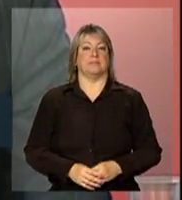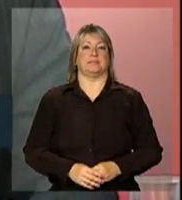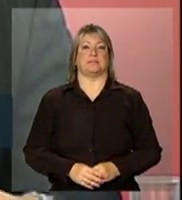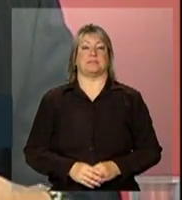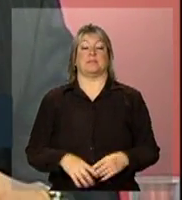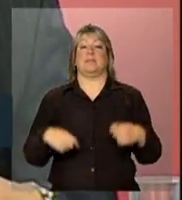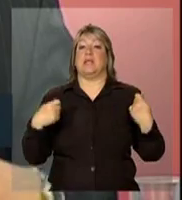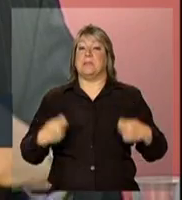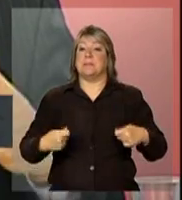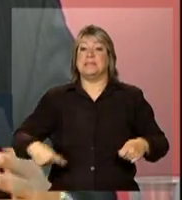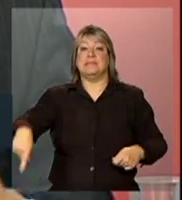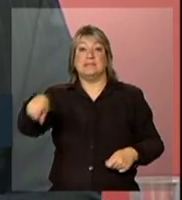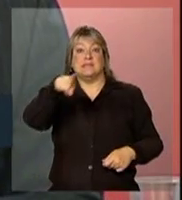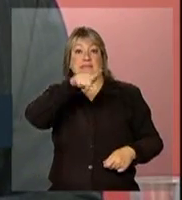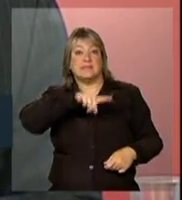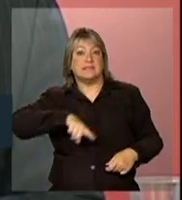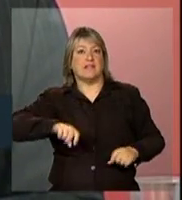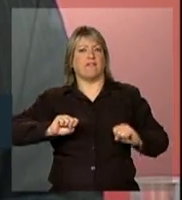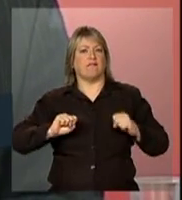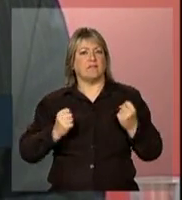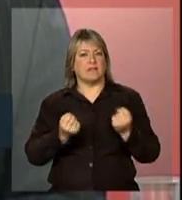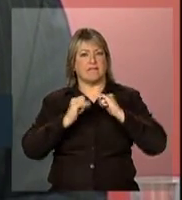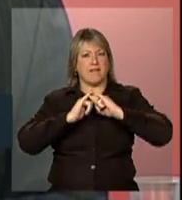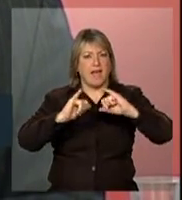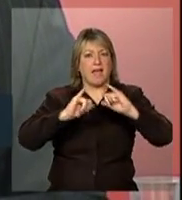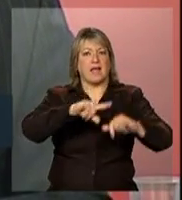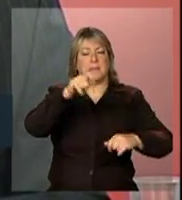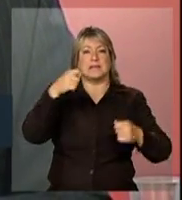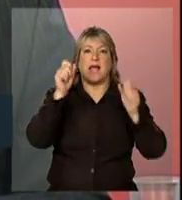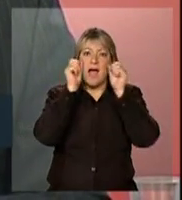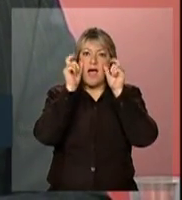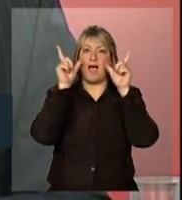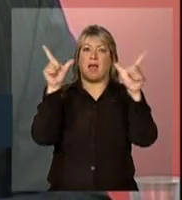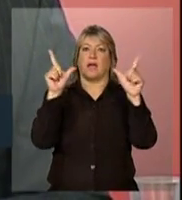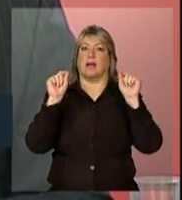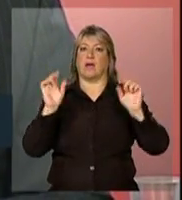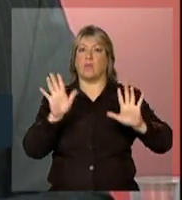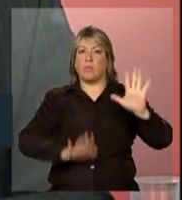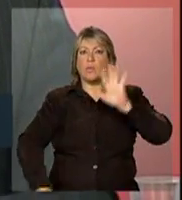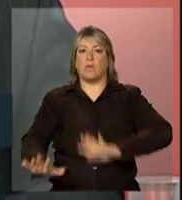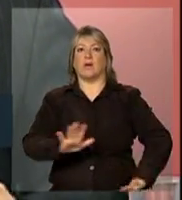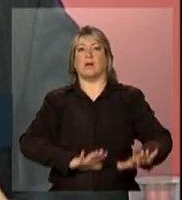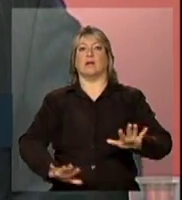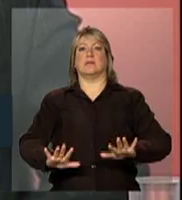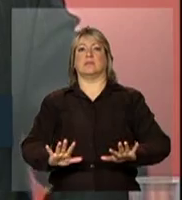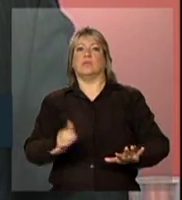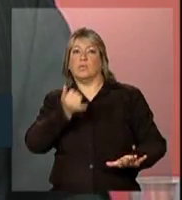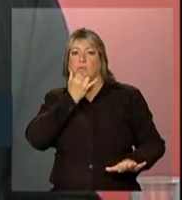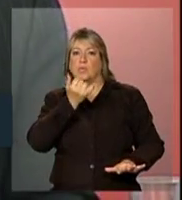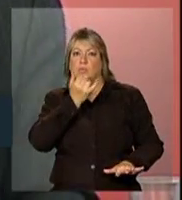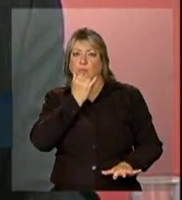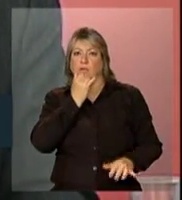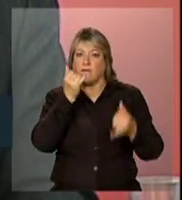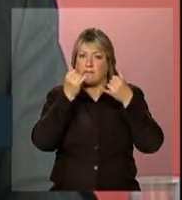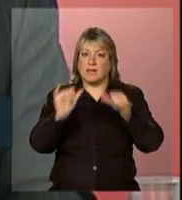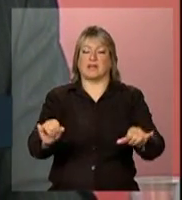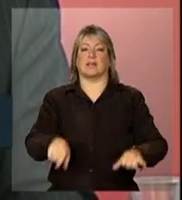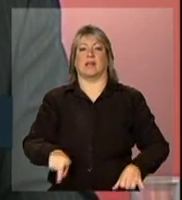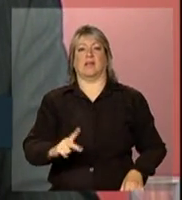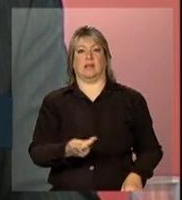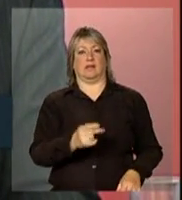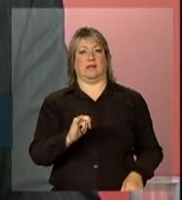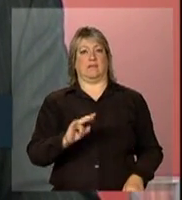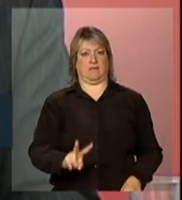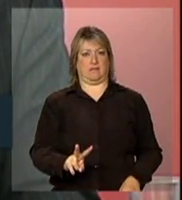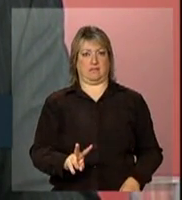que precisa ser fortemente sensibilizado em relação à proteção para vírus do HIV. Essa proporção elevada de